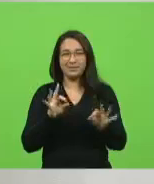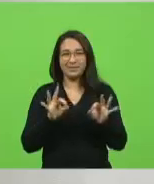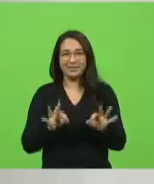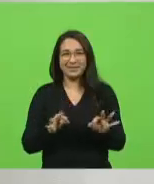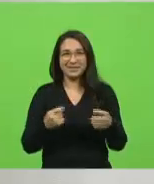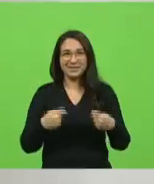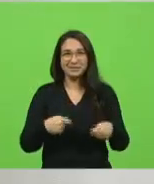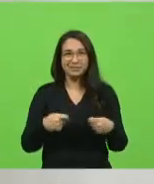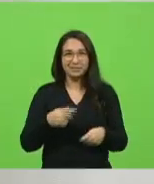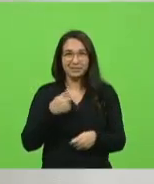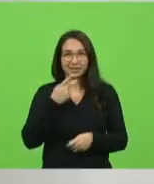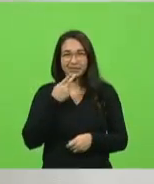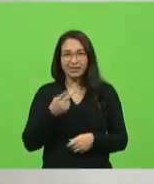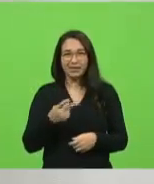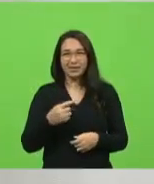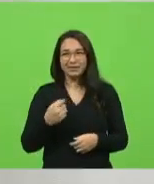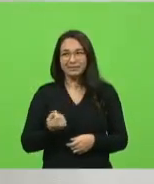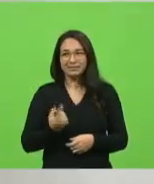desconfortável.